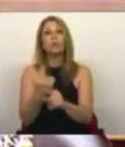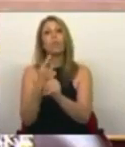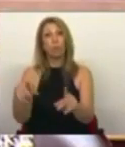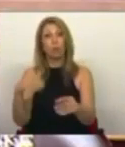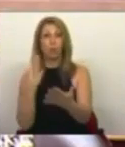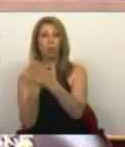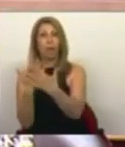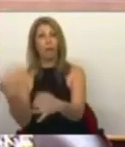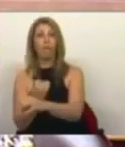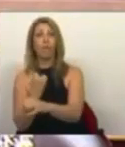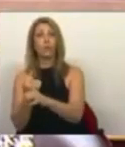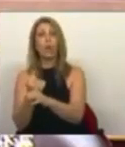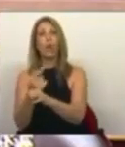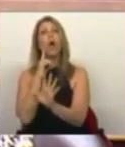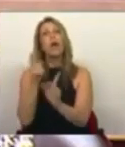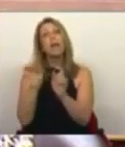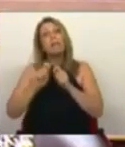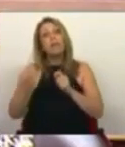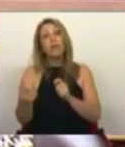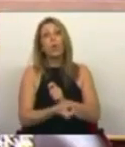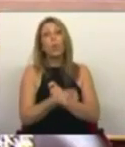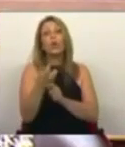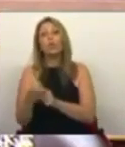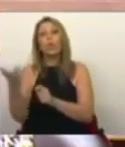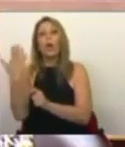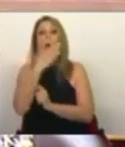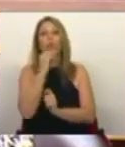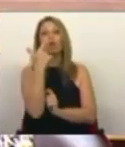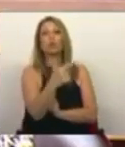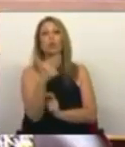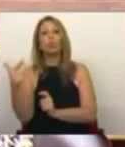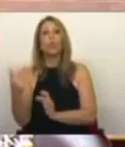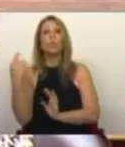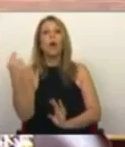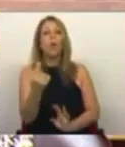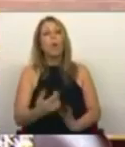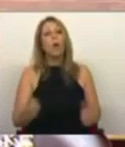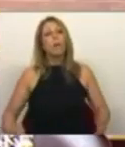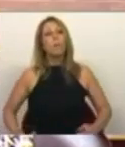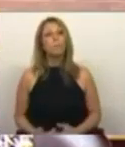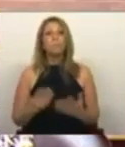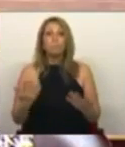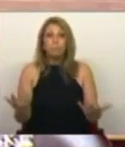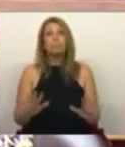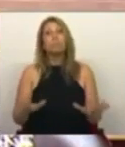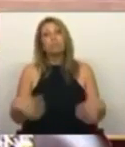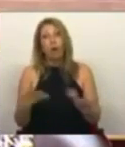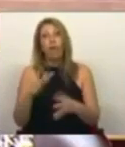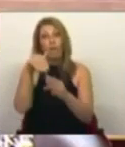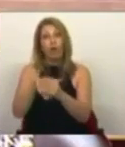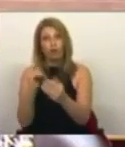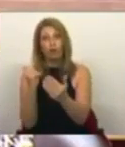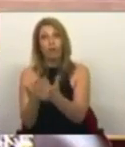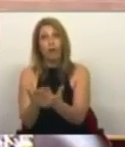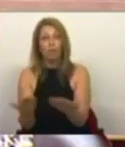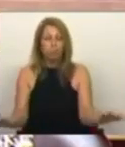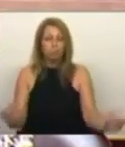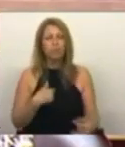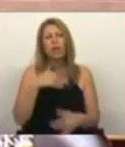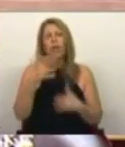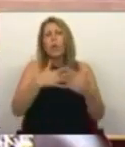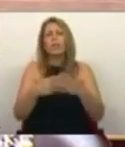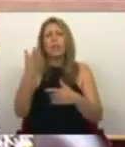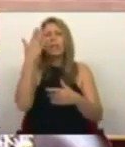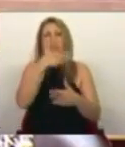turmas. Portanto, ao Bloco interessa dar este poder aos sindicatos, porque, quem sabe, podem valer alguns votos. Não interessa se há condições logísticas